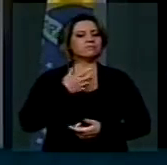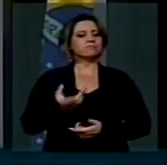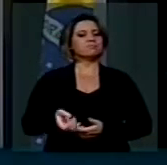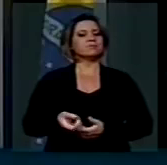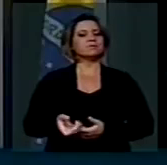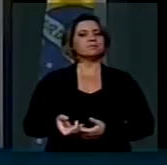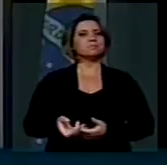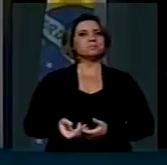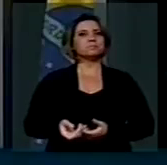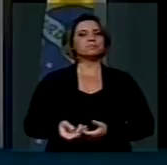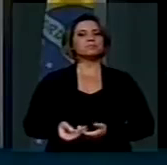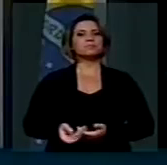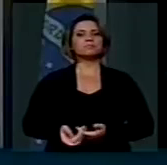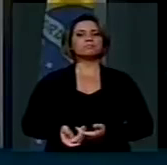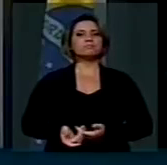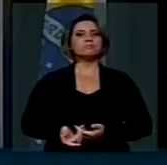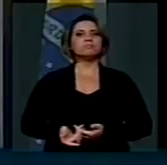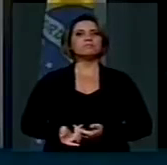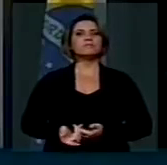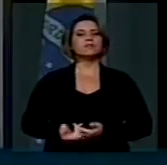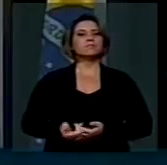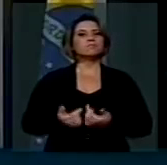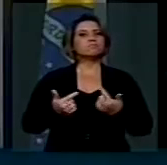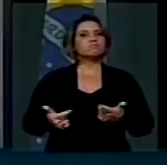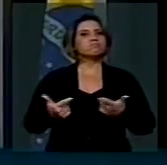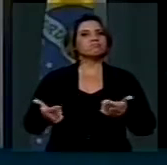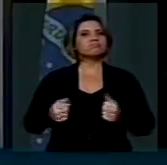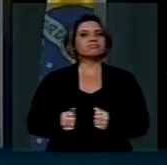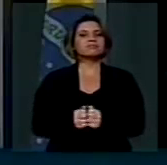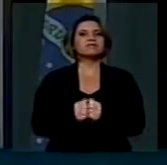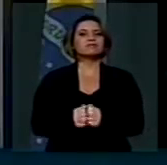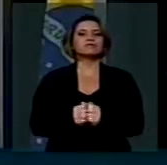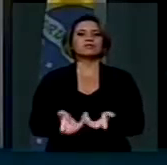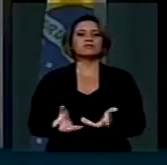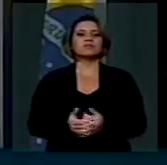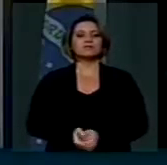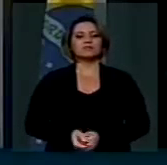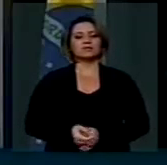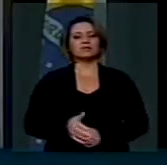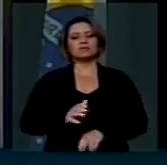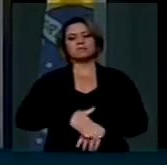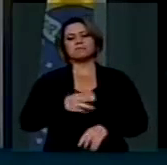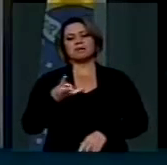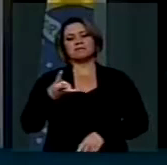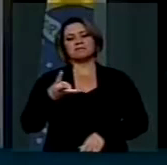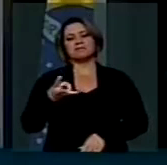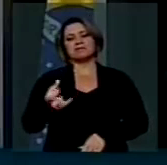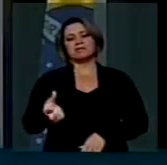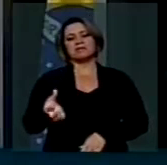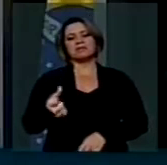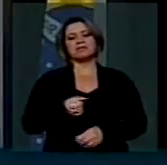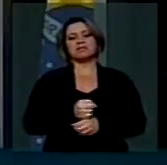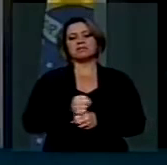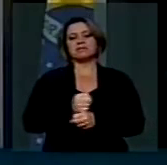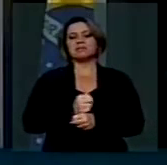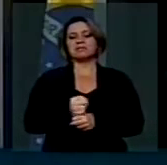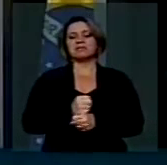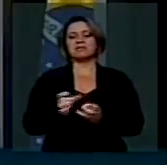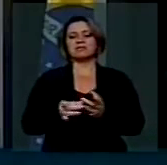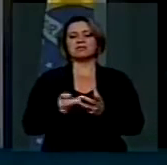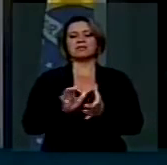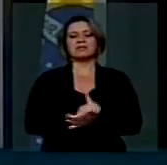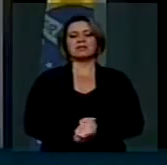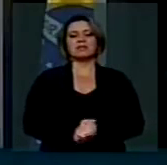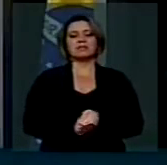privilégio que me deu desses já mais de 36 anos juntos, como casada e